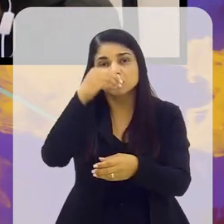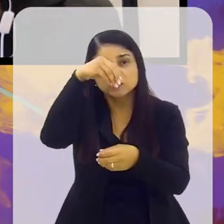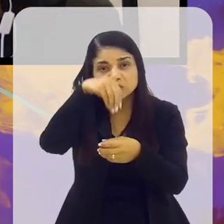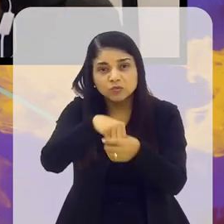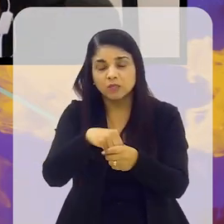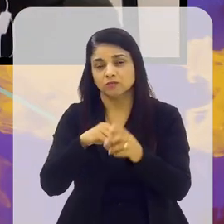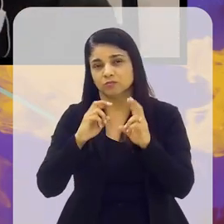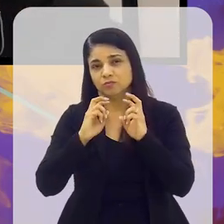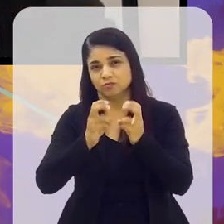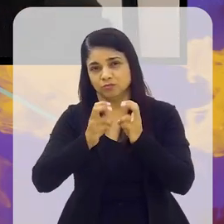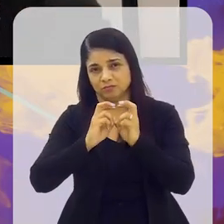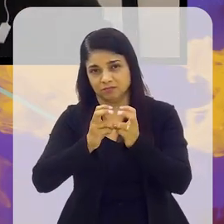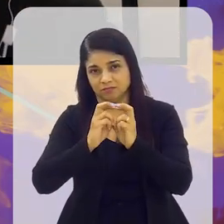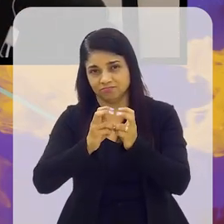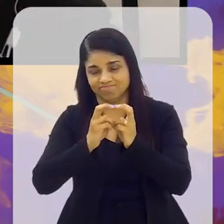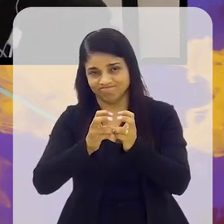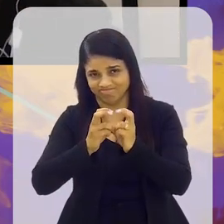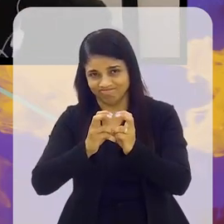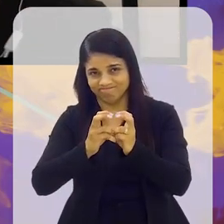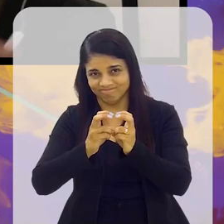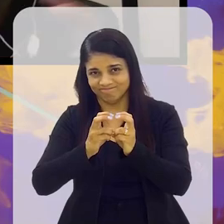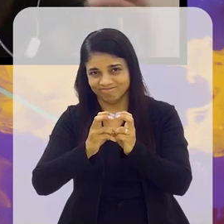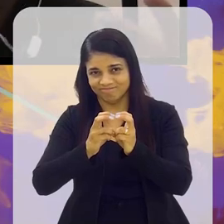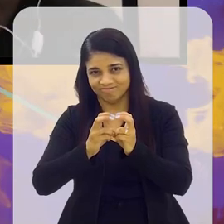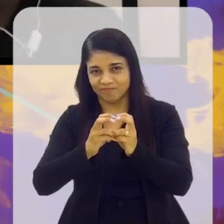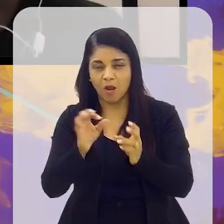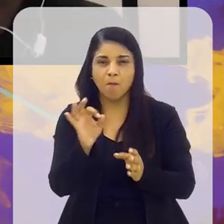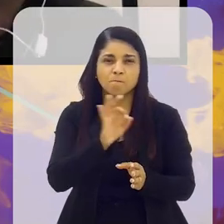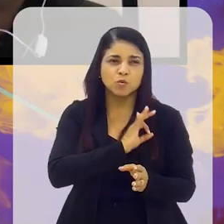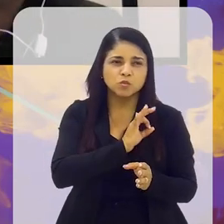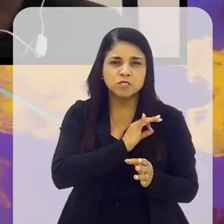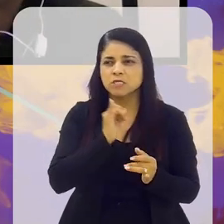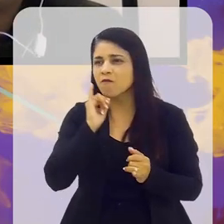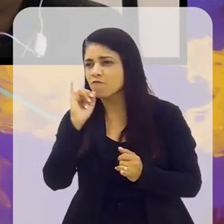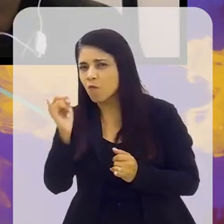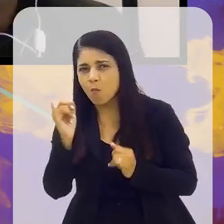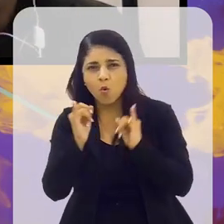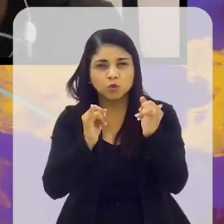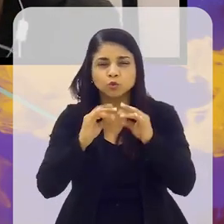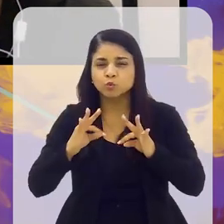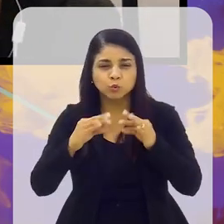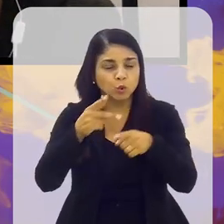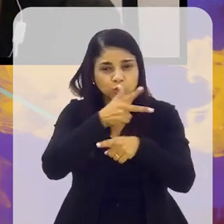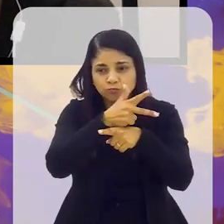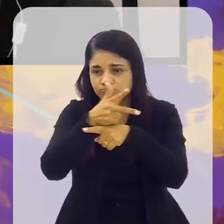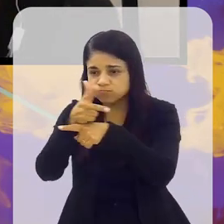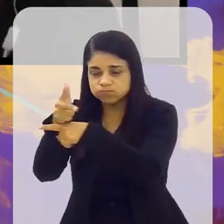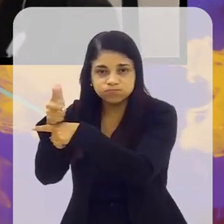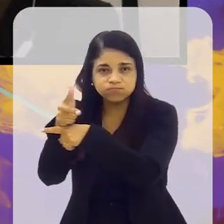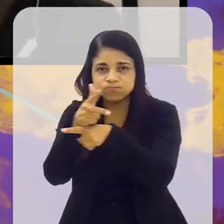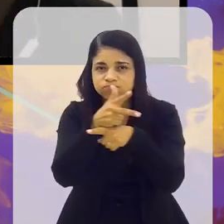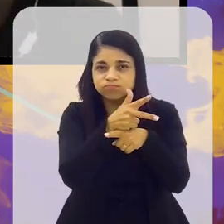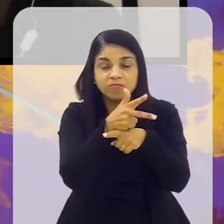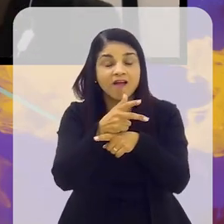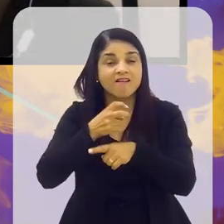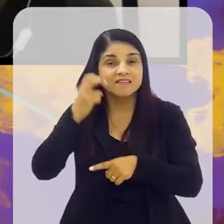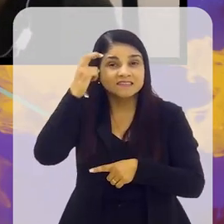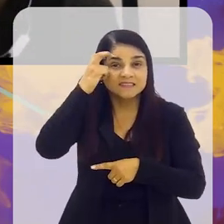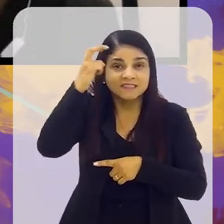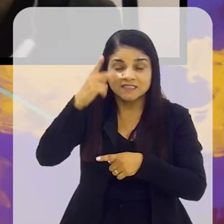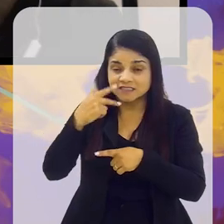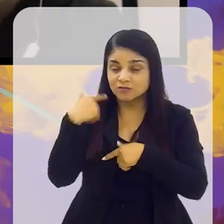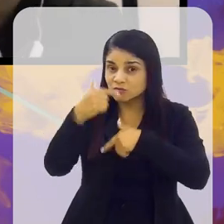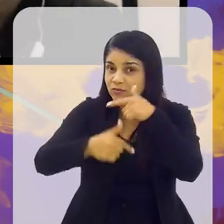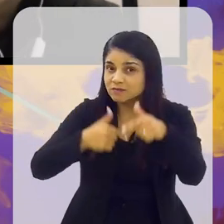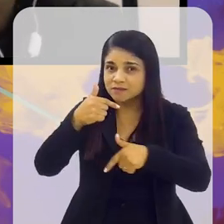havia ocorrido dentro do trem. Já estava todo mundo absolutamente informado. Todos monitorados, né? Todos. Então, esse